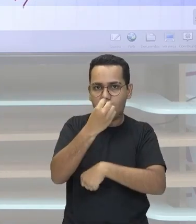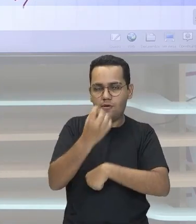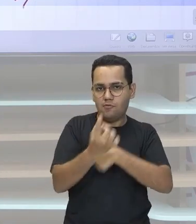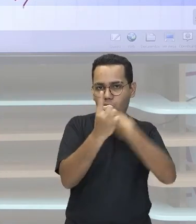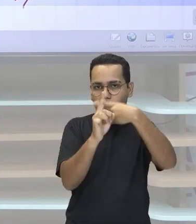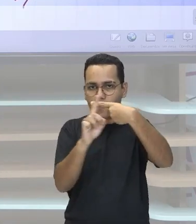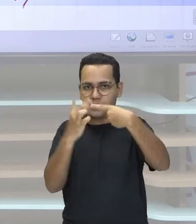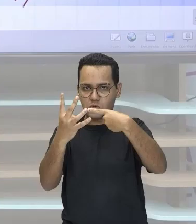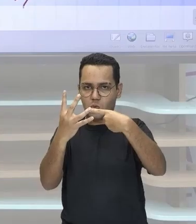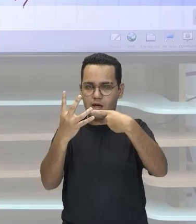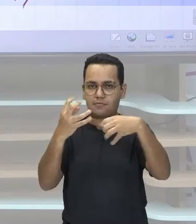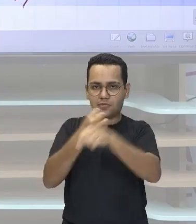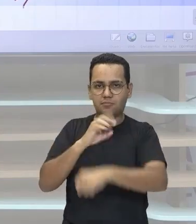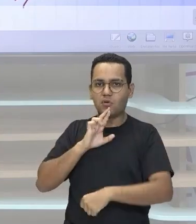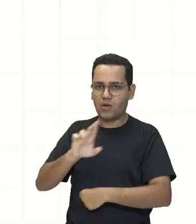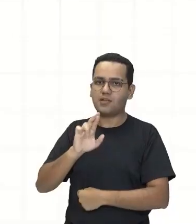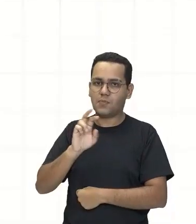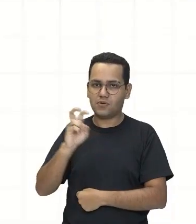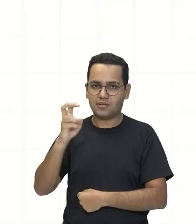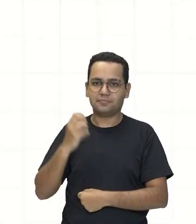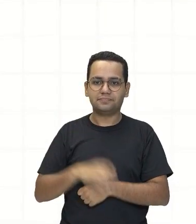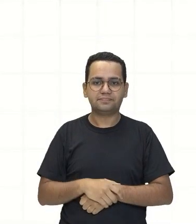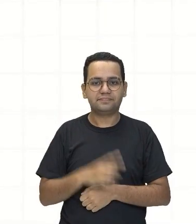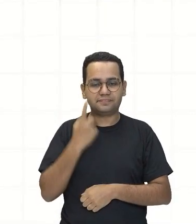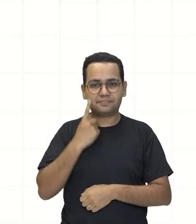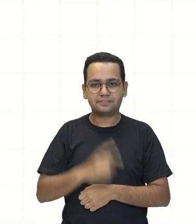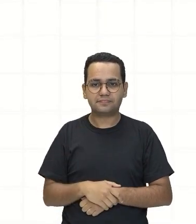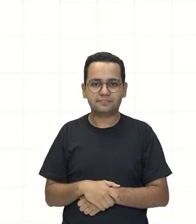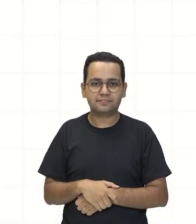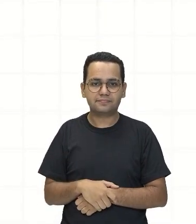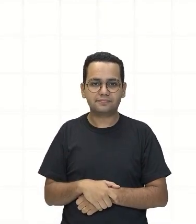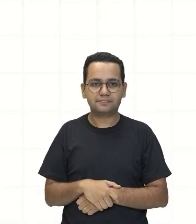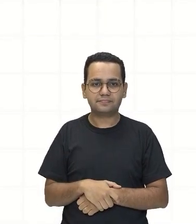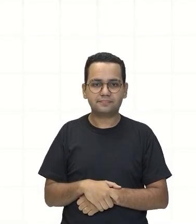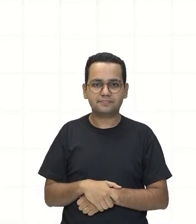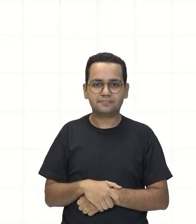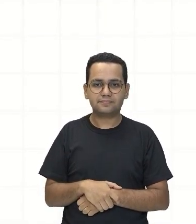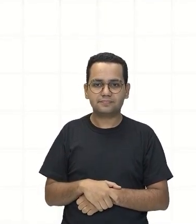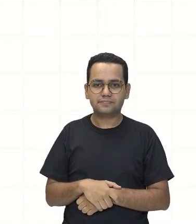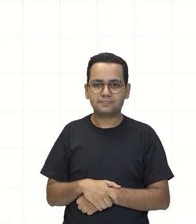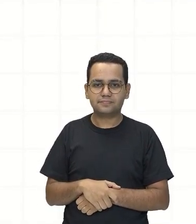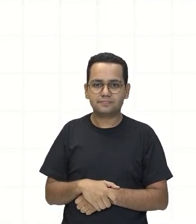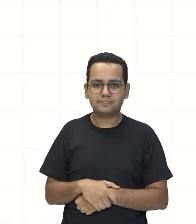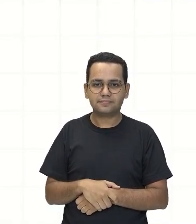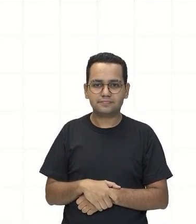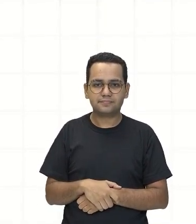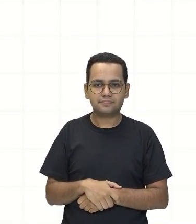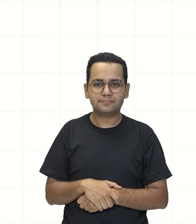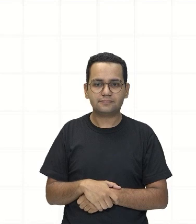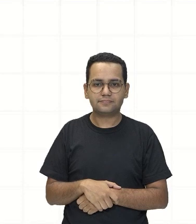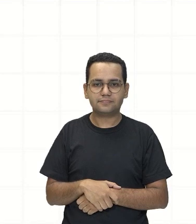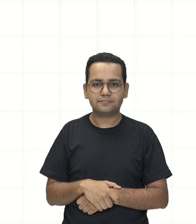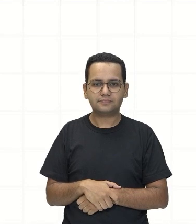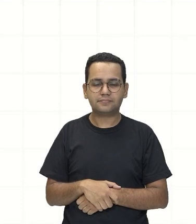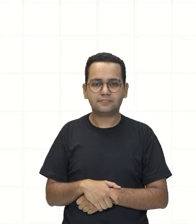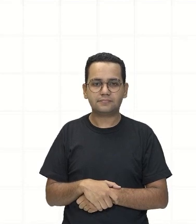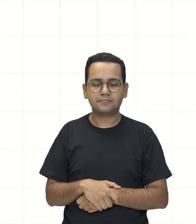Então vamos ao segundo exemplo Olha lá Me segue No segundo exemplo Nós temos o seguinte